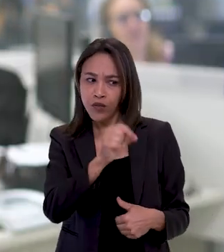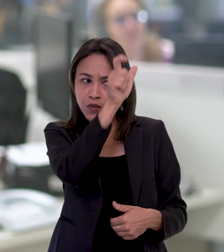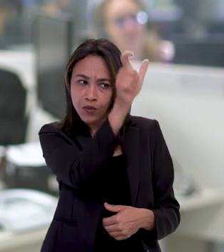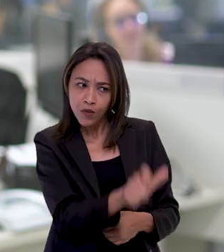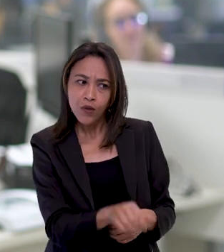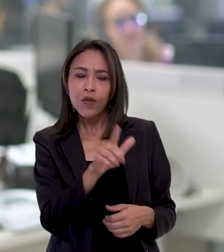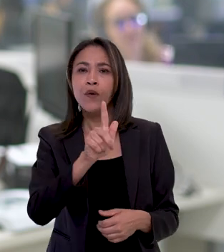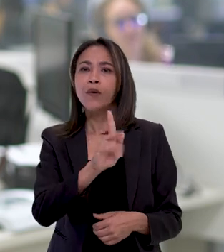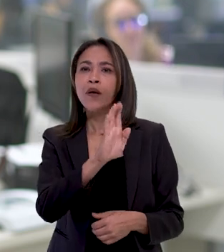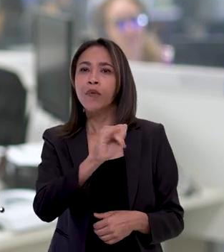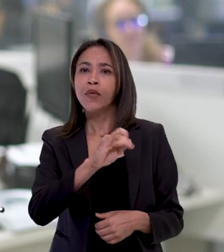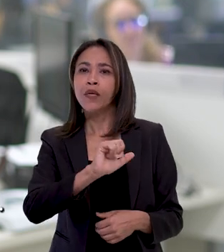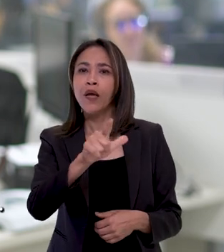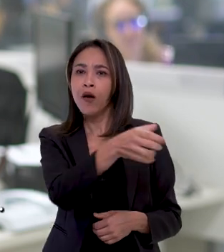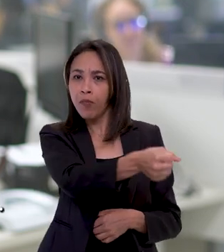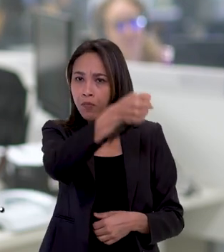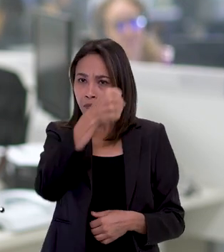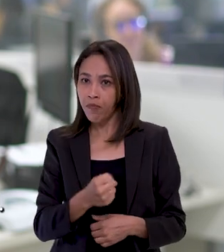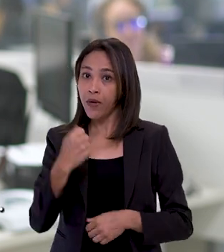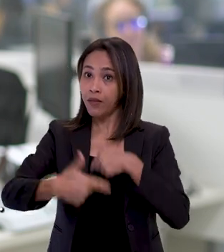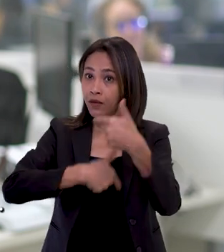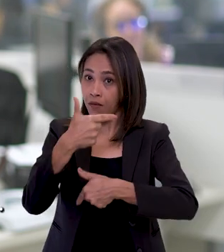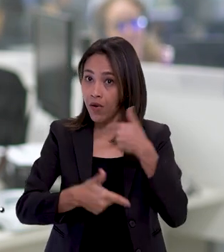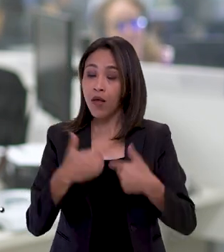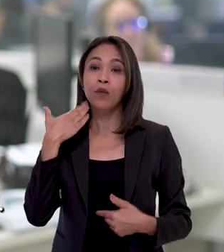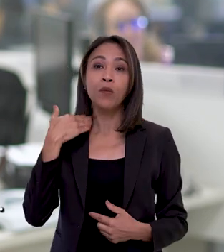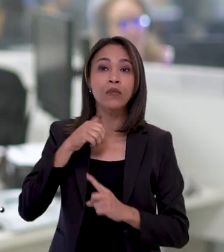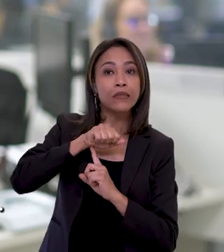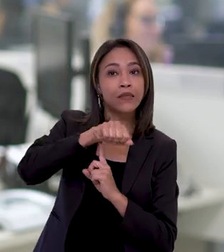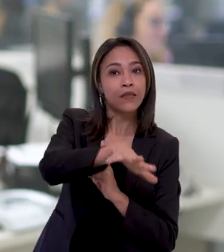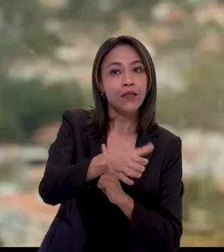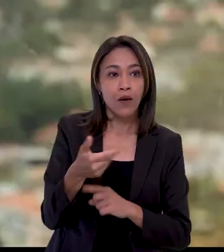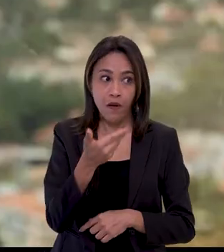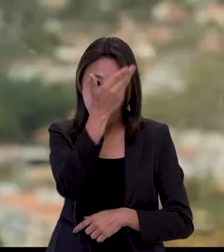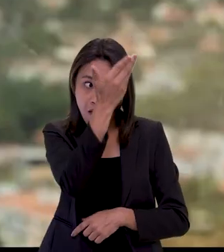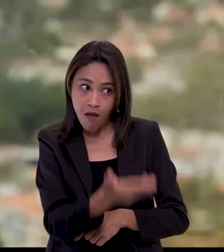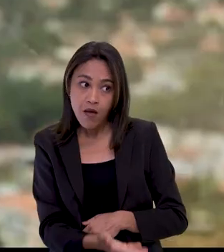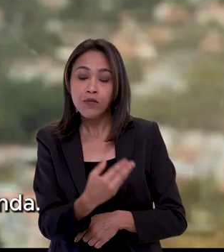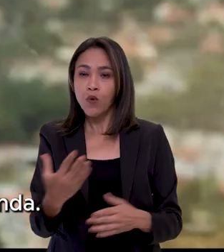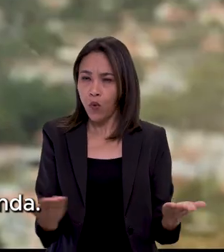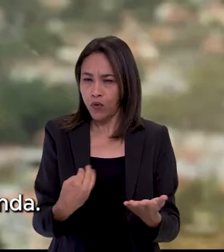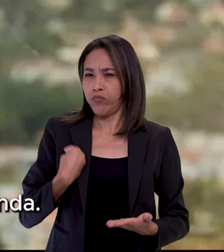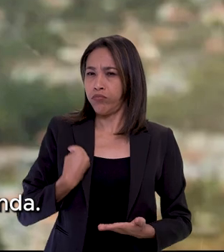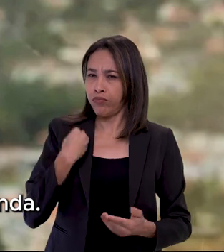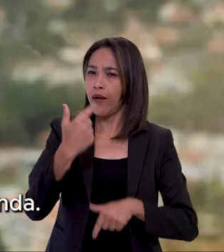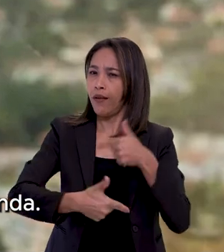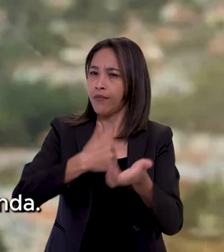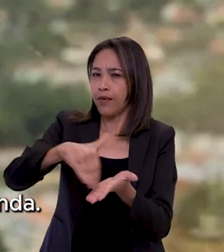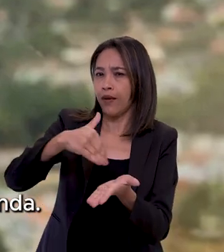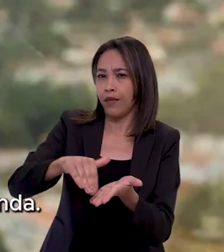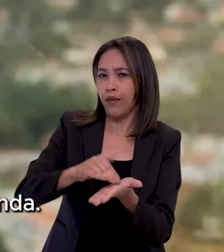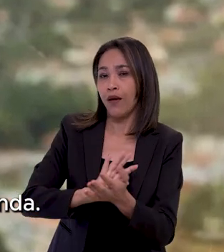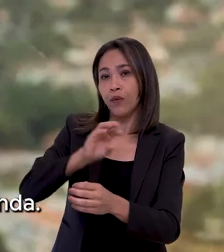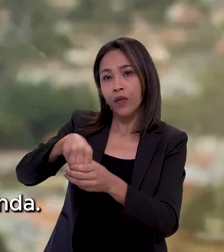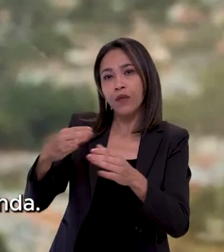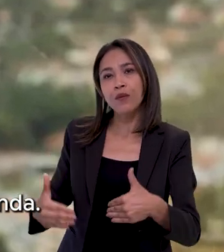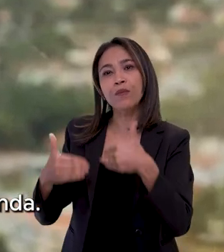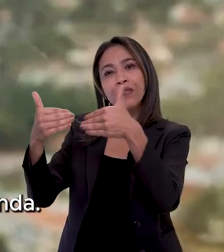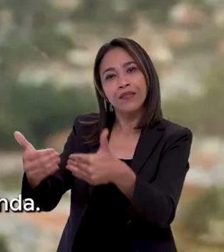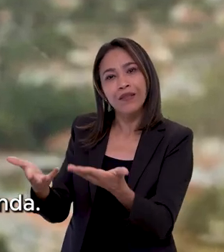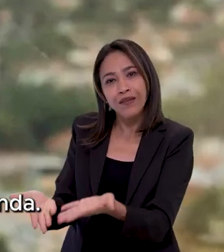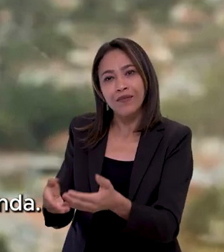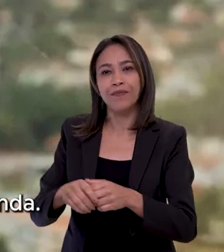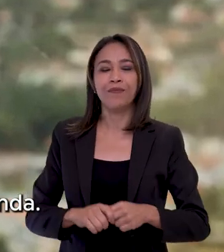Galípolo para o cargo de diretor da política monetária do Banco Central. Galípolo atualmente é secretário executivo do